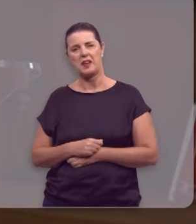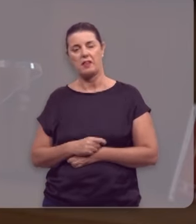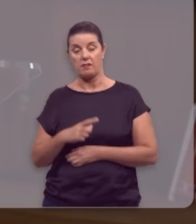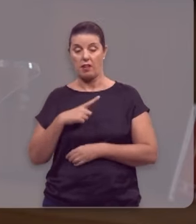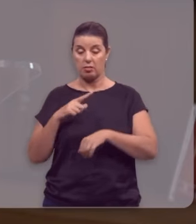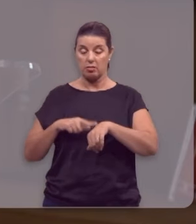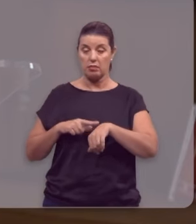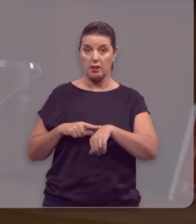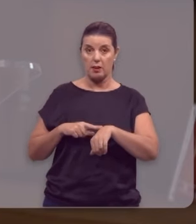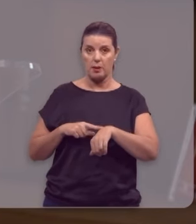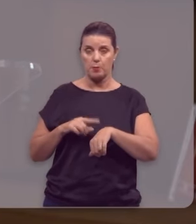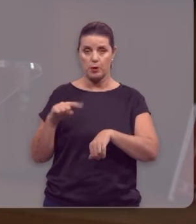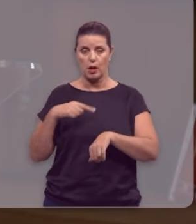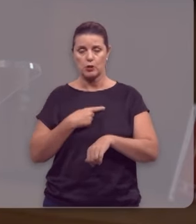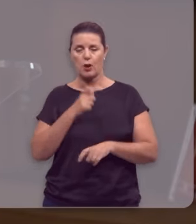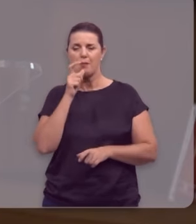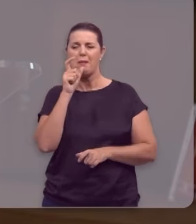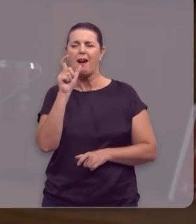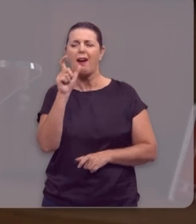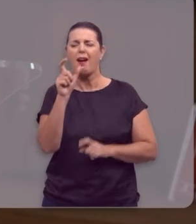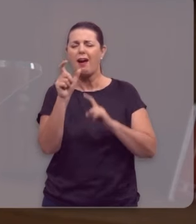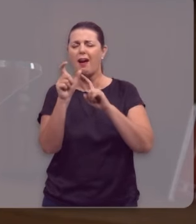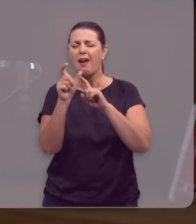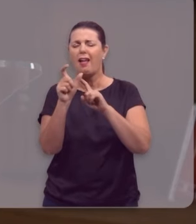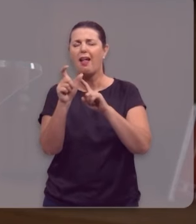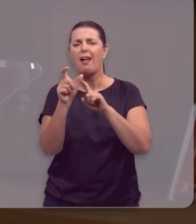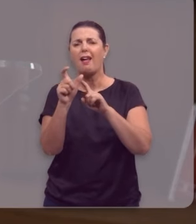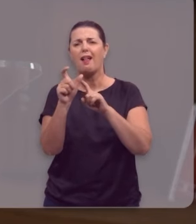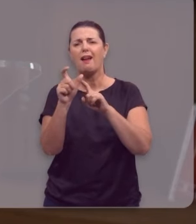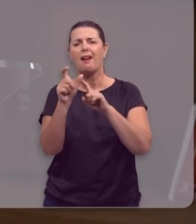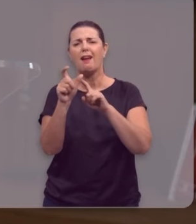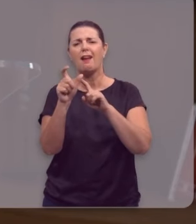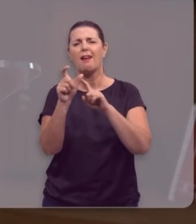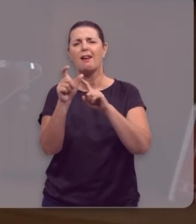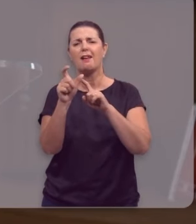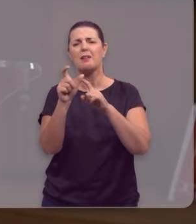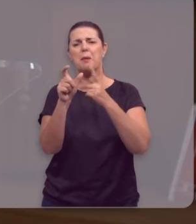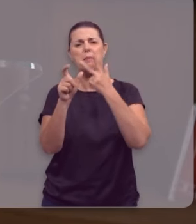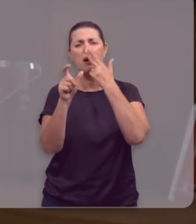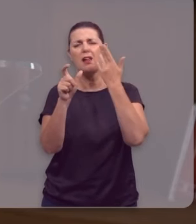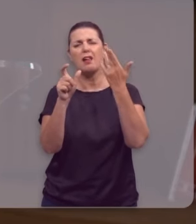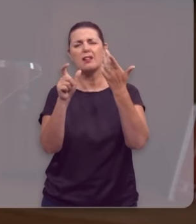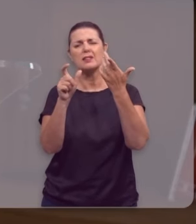Haverá um momento em que as nossas palavras não serão azeitadas.